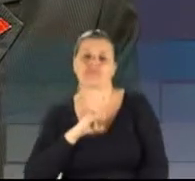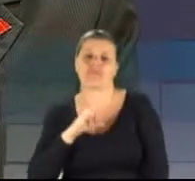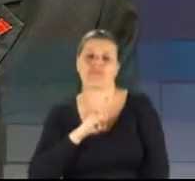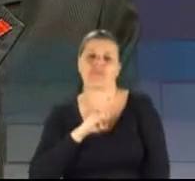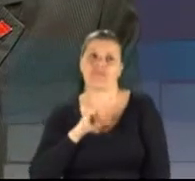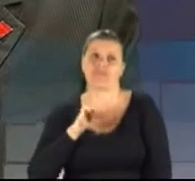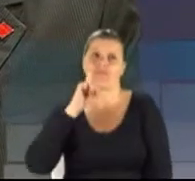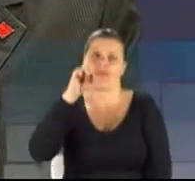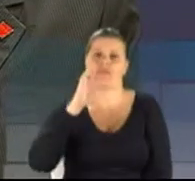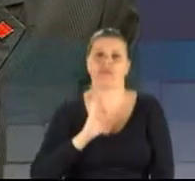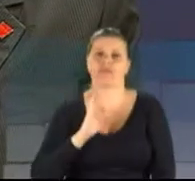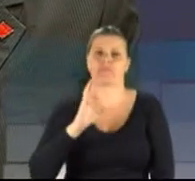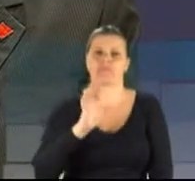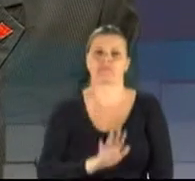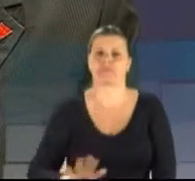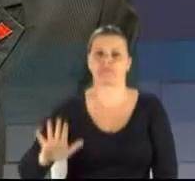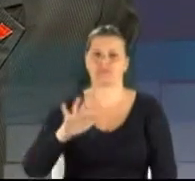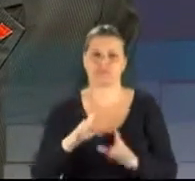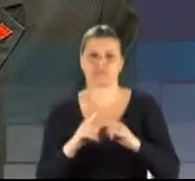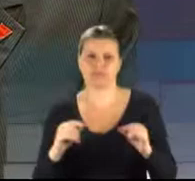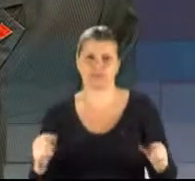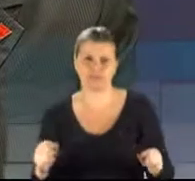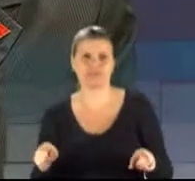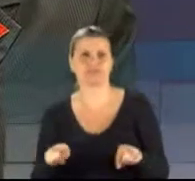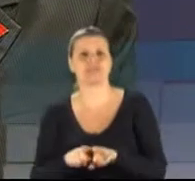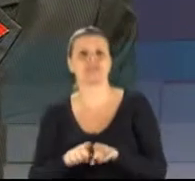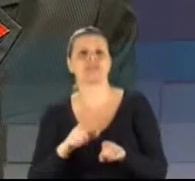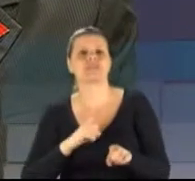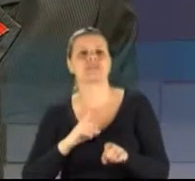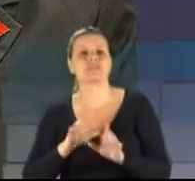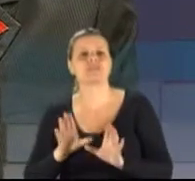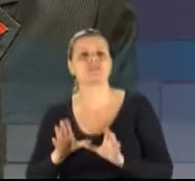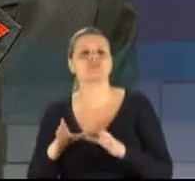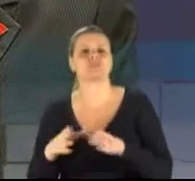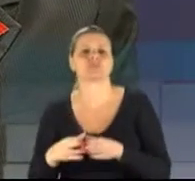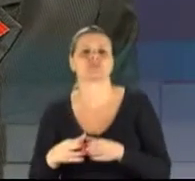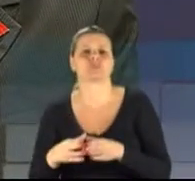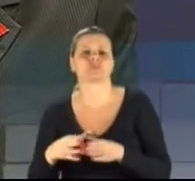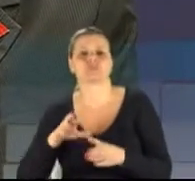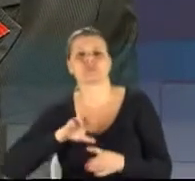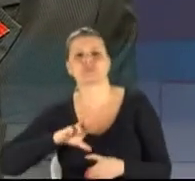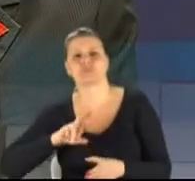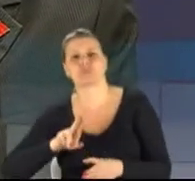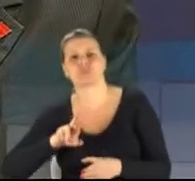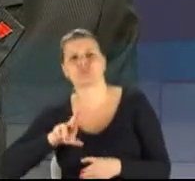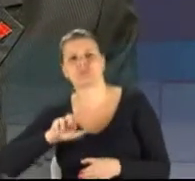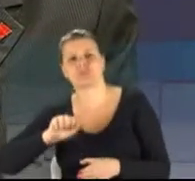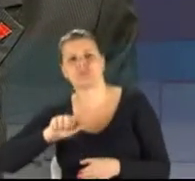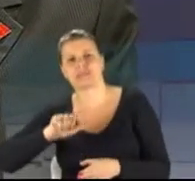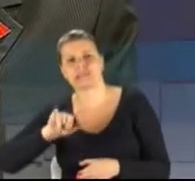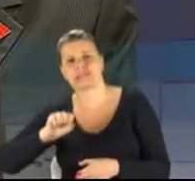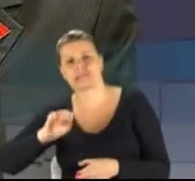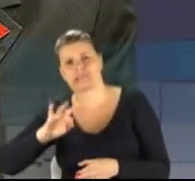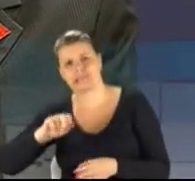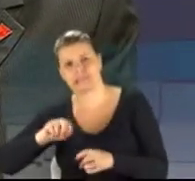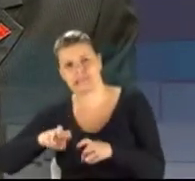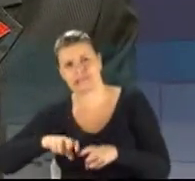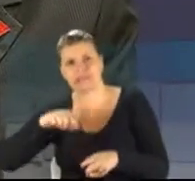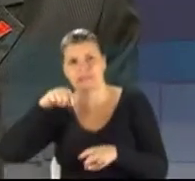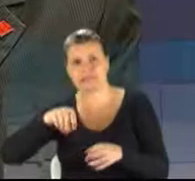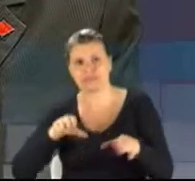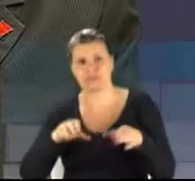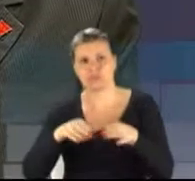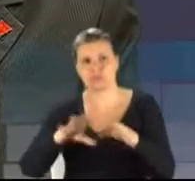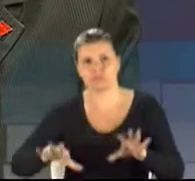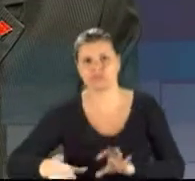ruralista, a sua chamada bancada ruralista, que se junta com o PCdoB,